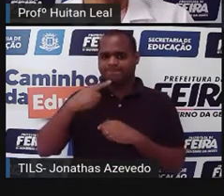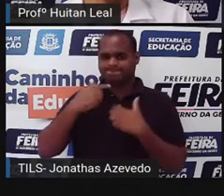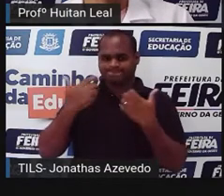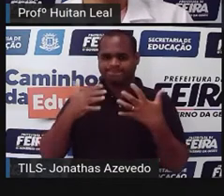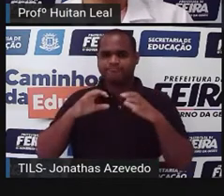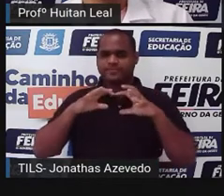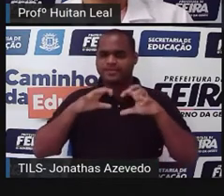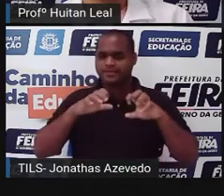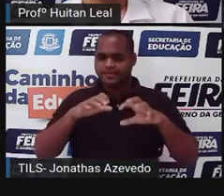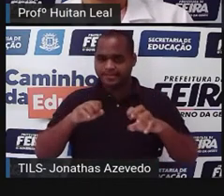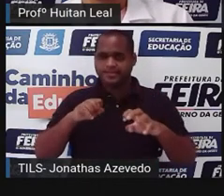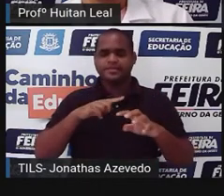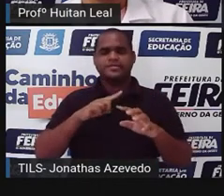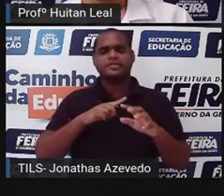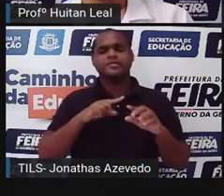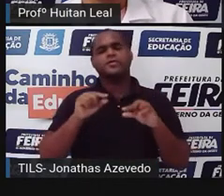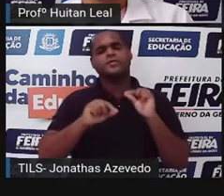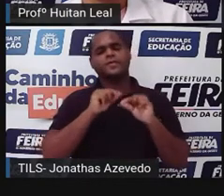ambientado